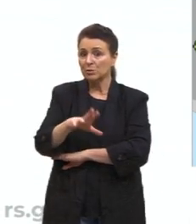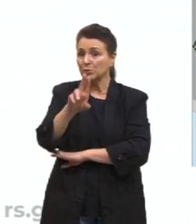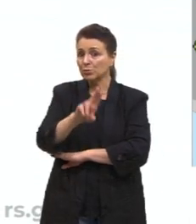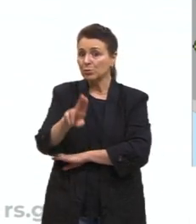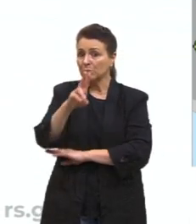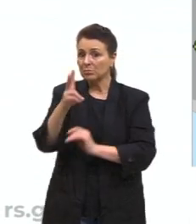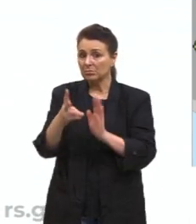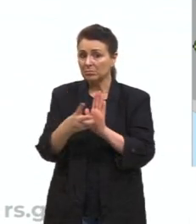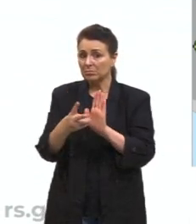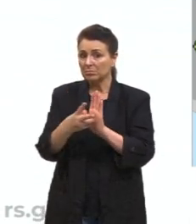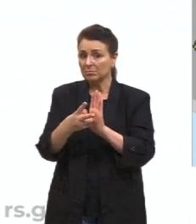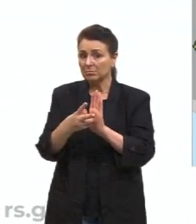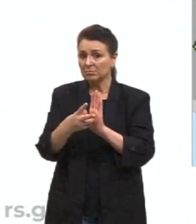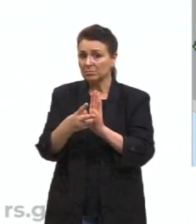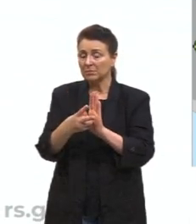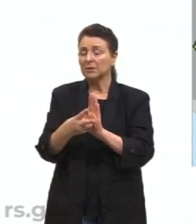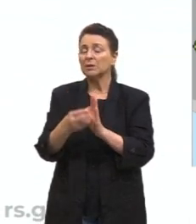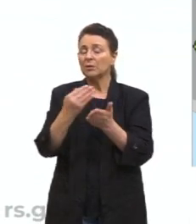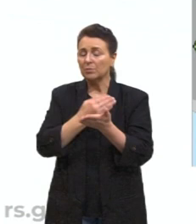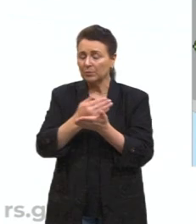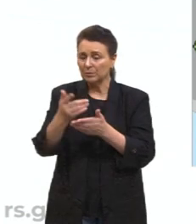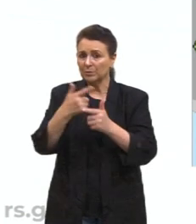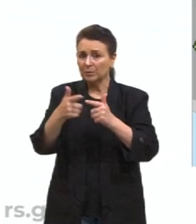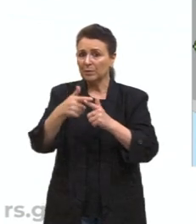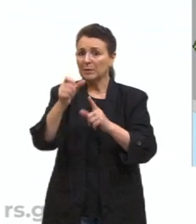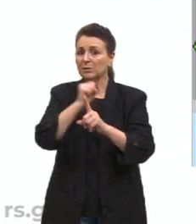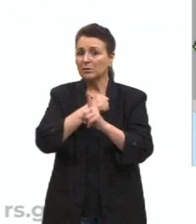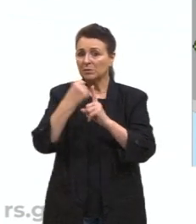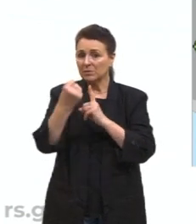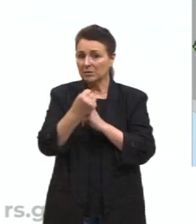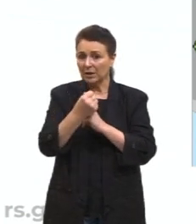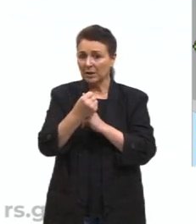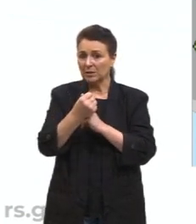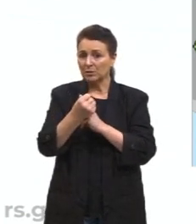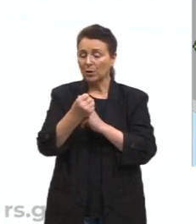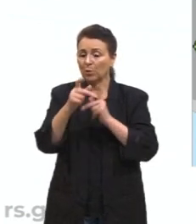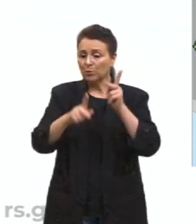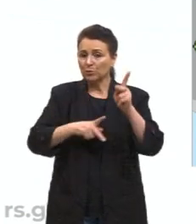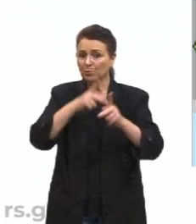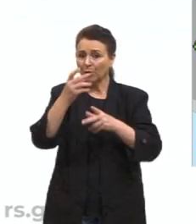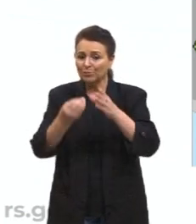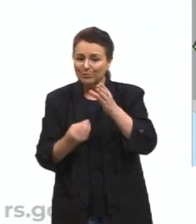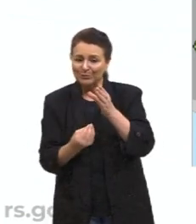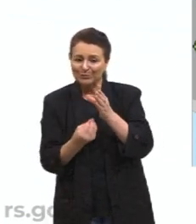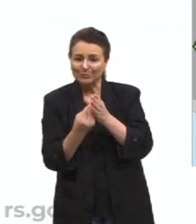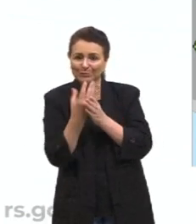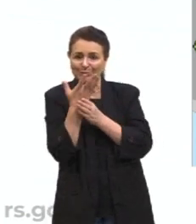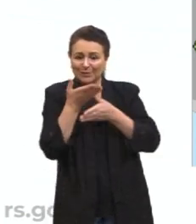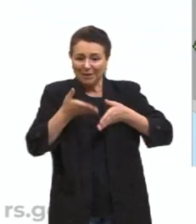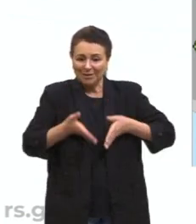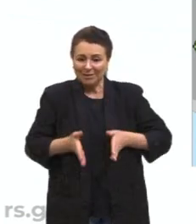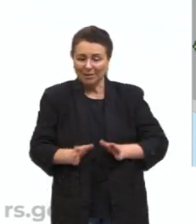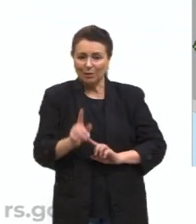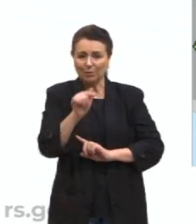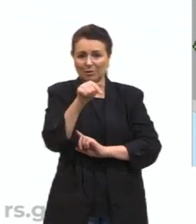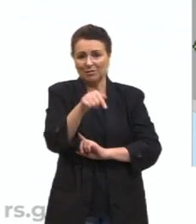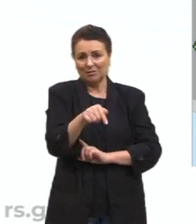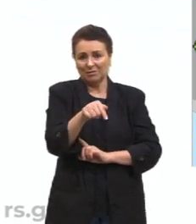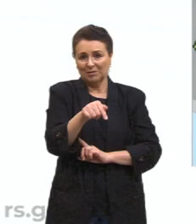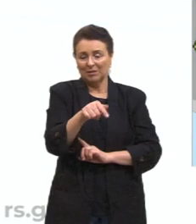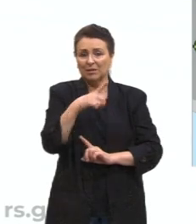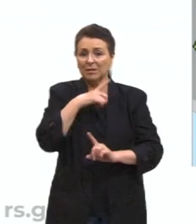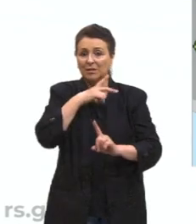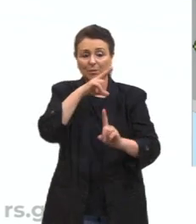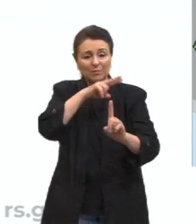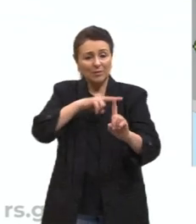questões sociais do indígena, né? Desses povos originários, né? Que tem uma outra visão sobre a